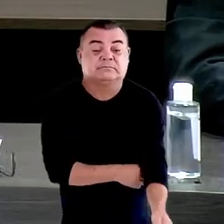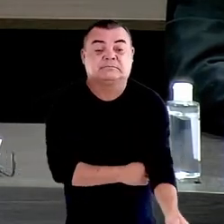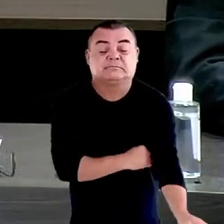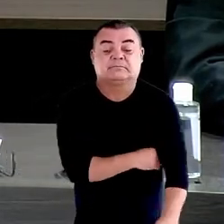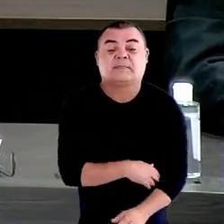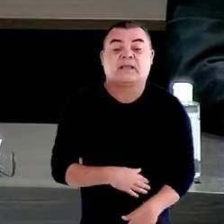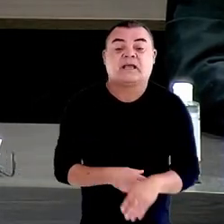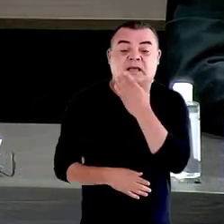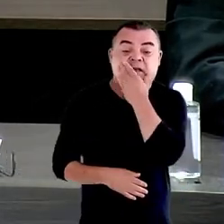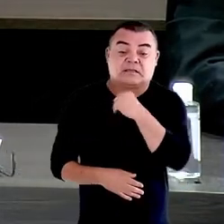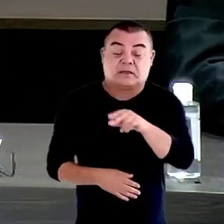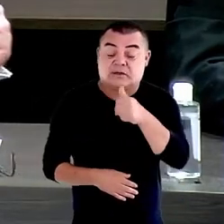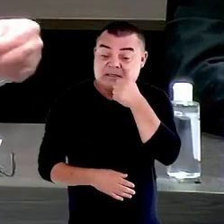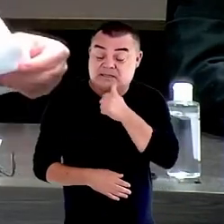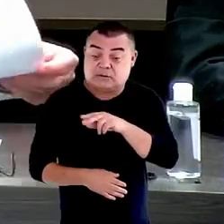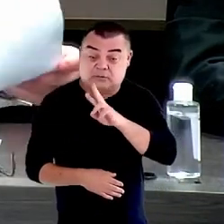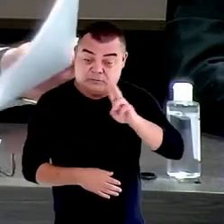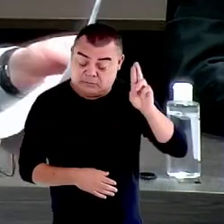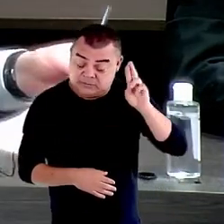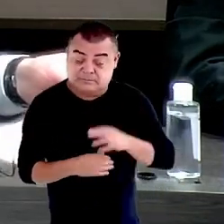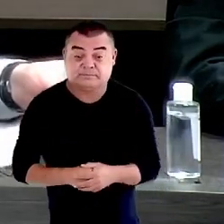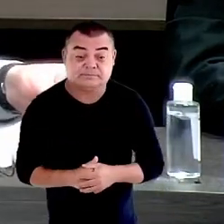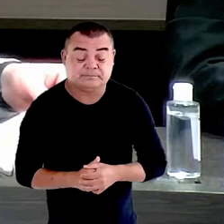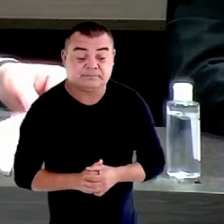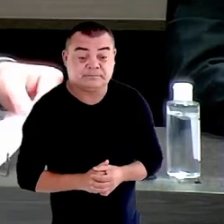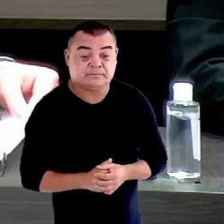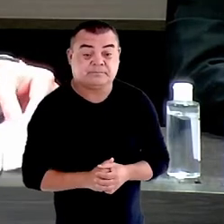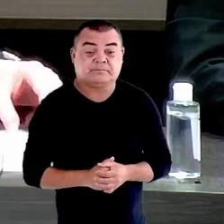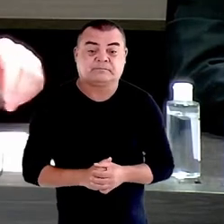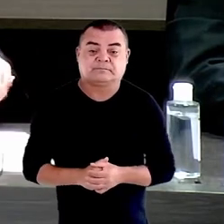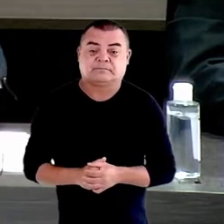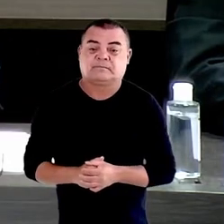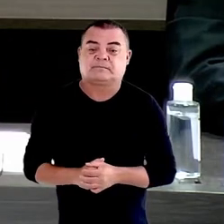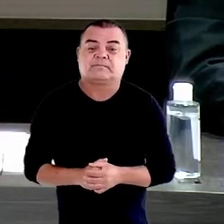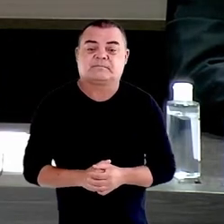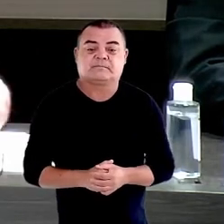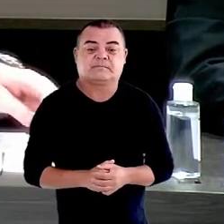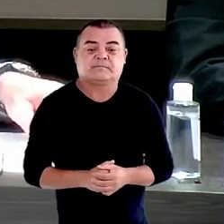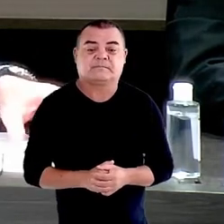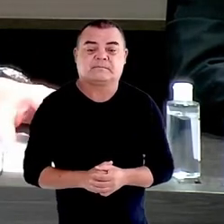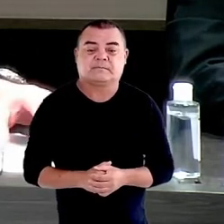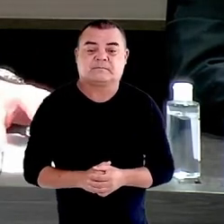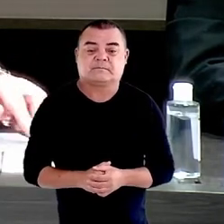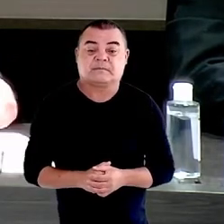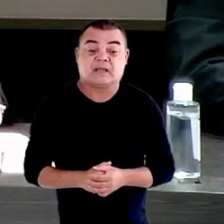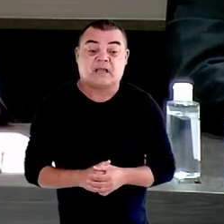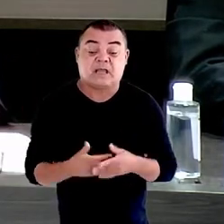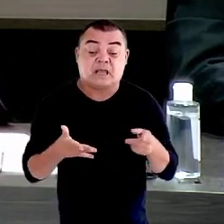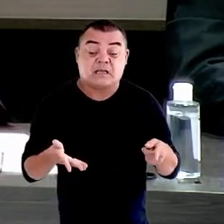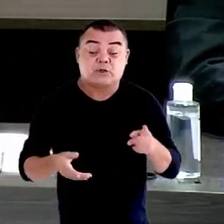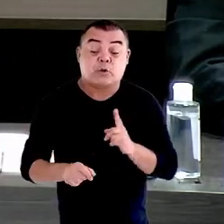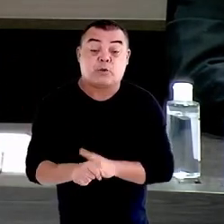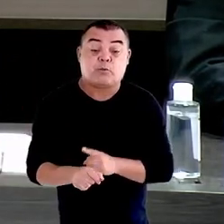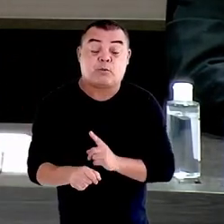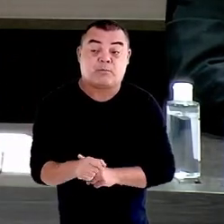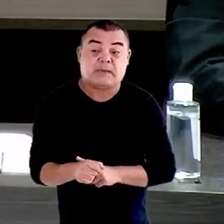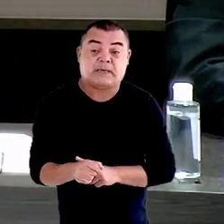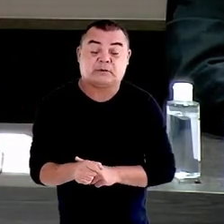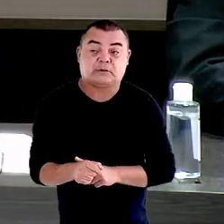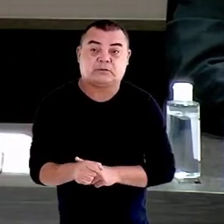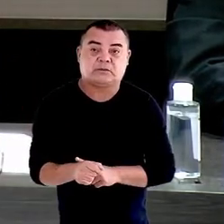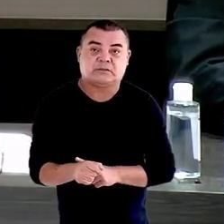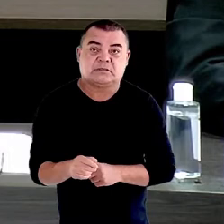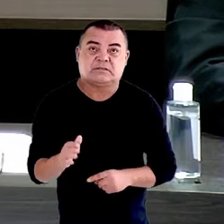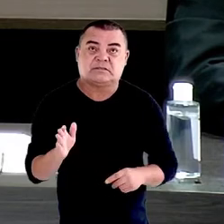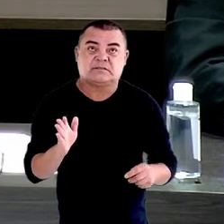senhores e senhores, este é um momento simbólico, na medida em que